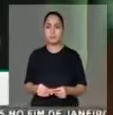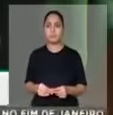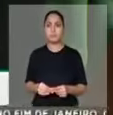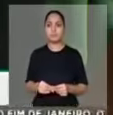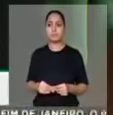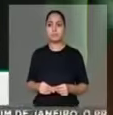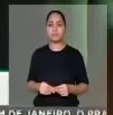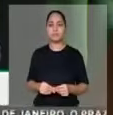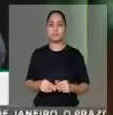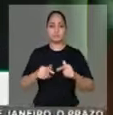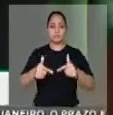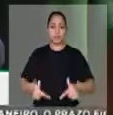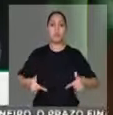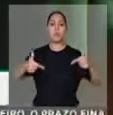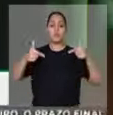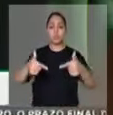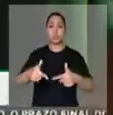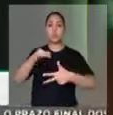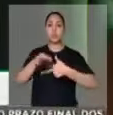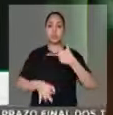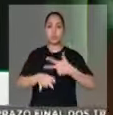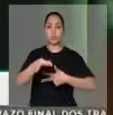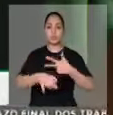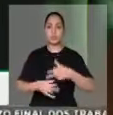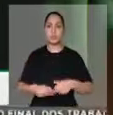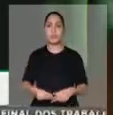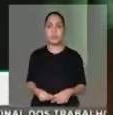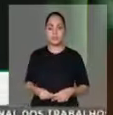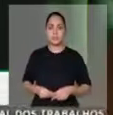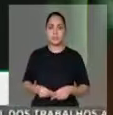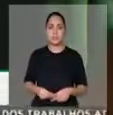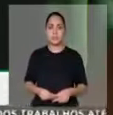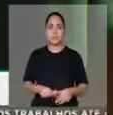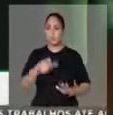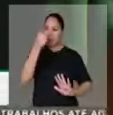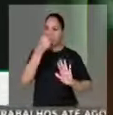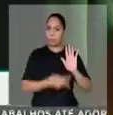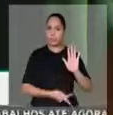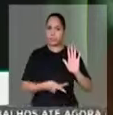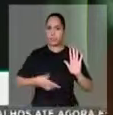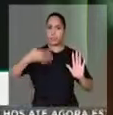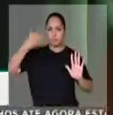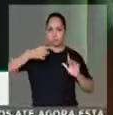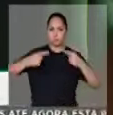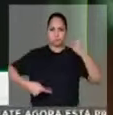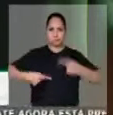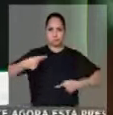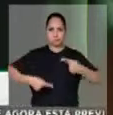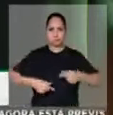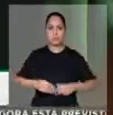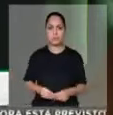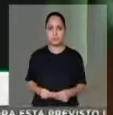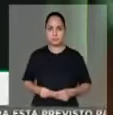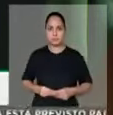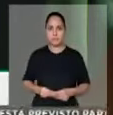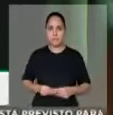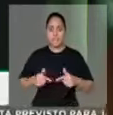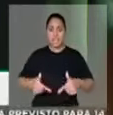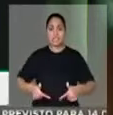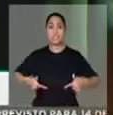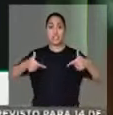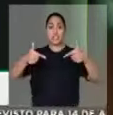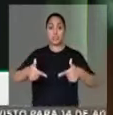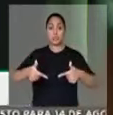É uma atitude que coloca o judiciário como um projeto político. A atitude da juíza